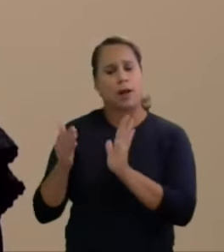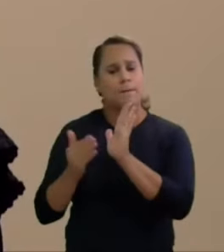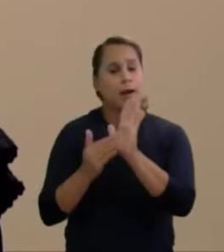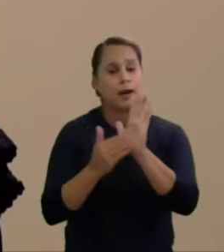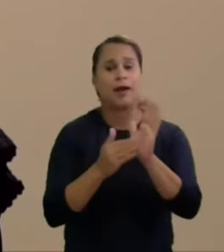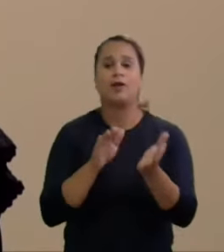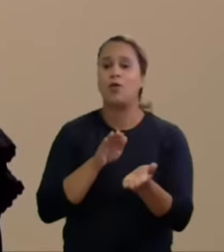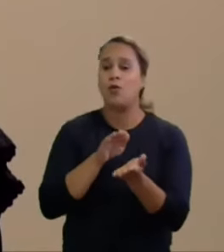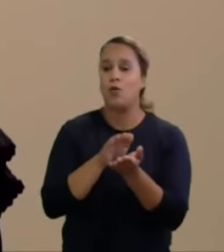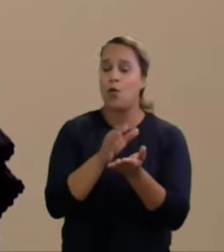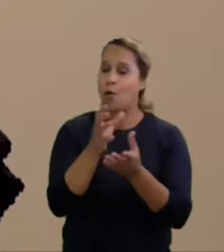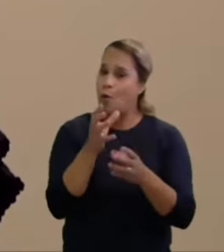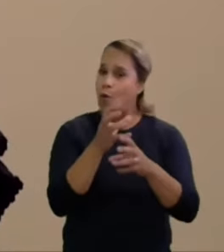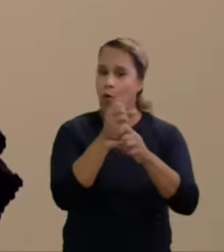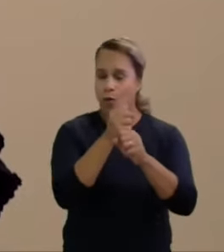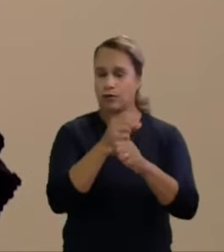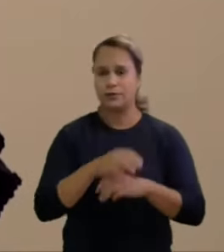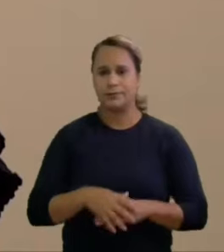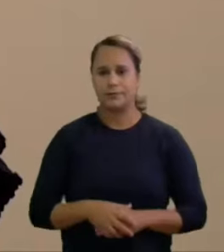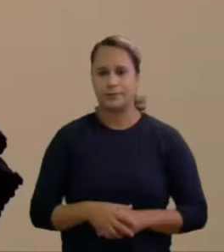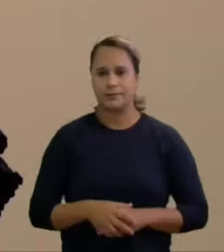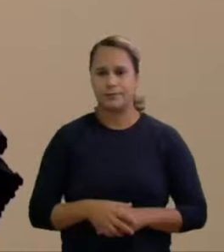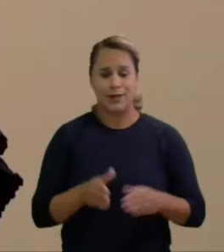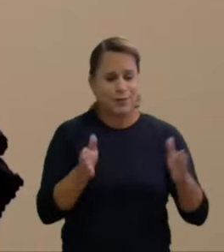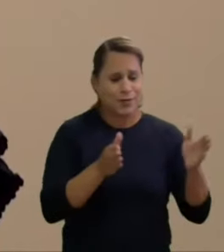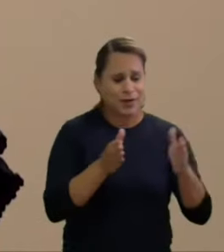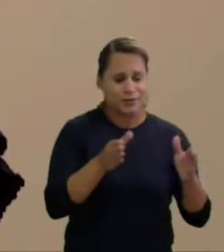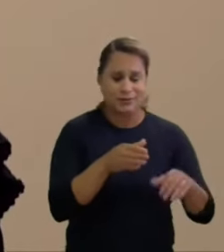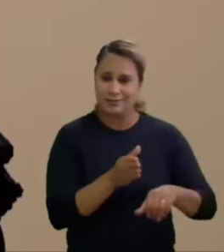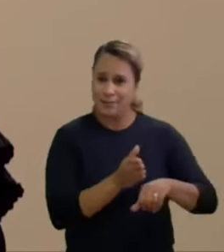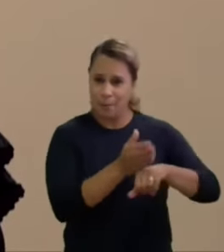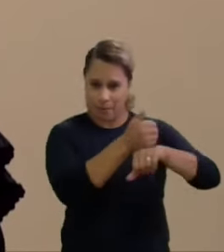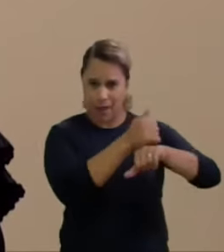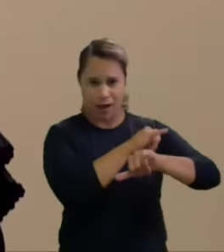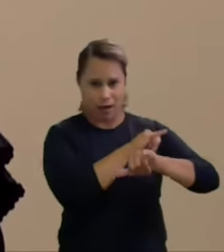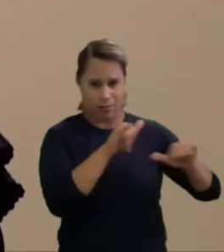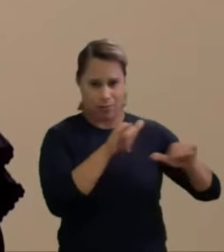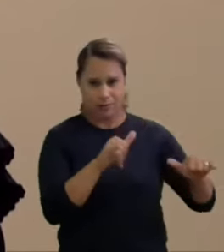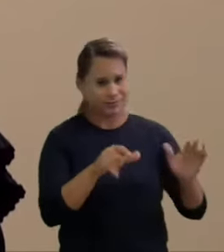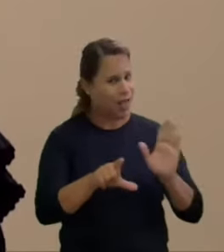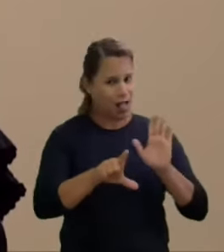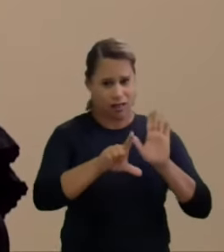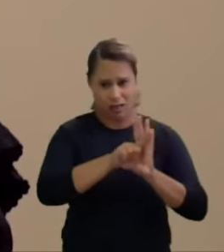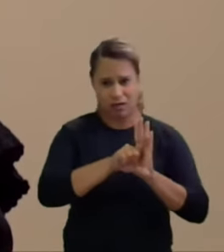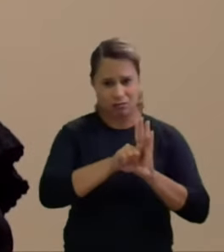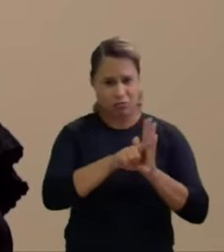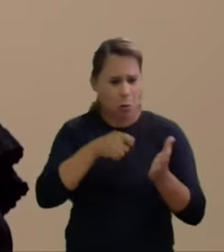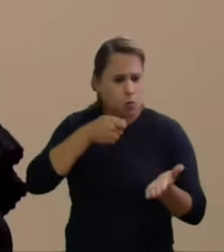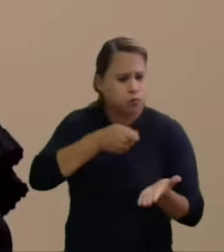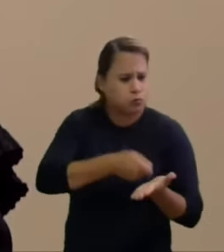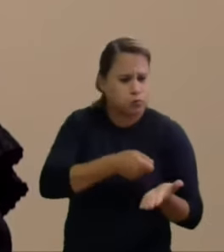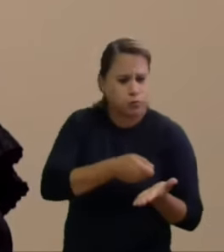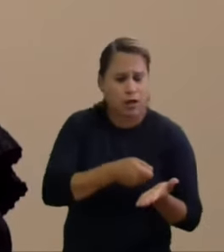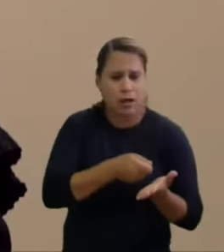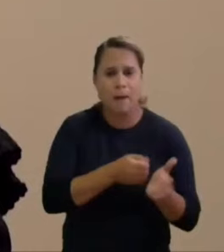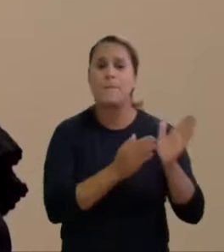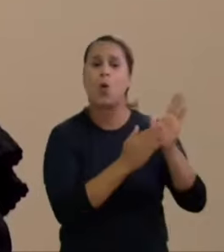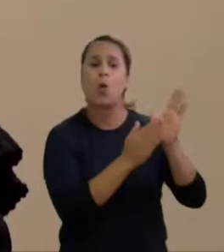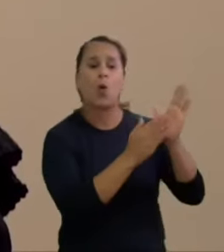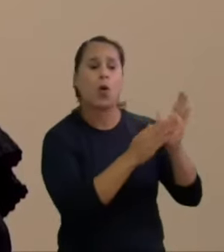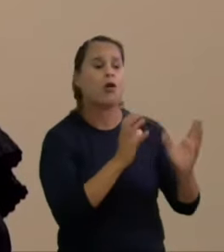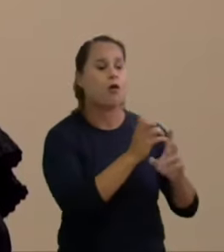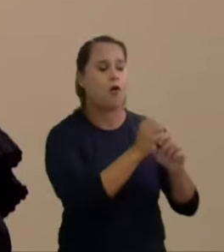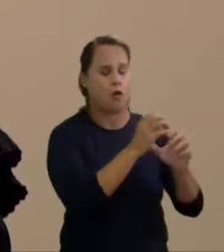pré-campanha, não tem a realização dessas contas. A lei não exige que sejam prestadas contas. Dessa forma, nesse